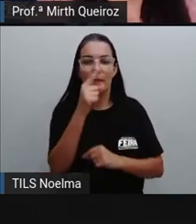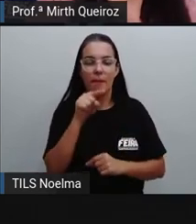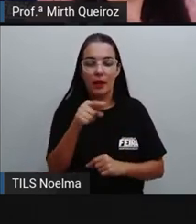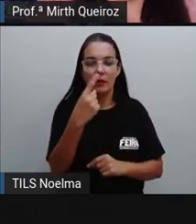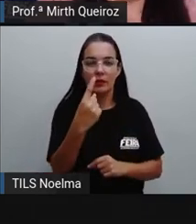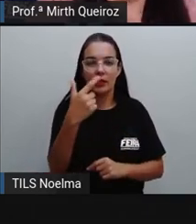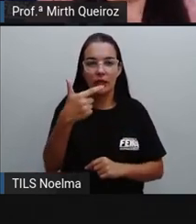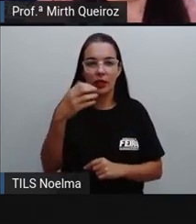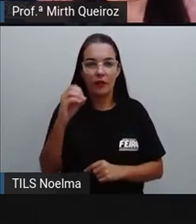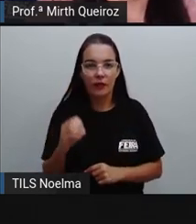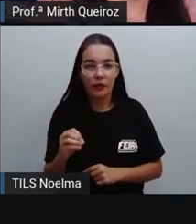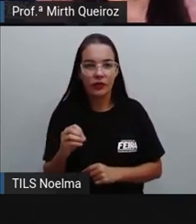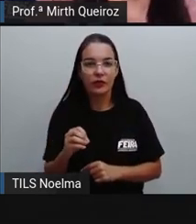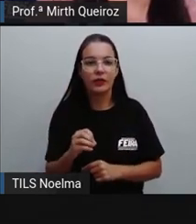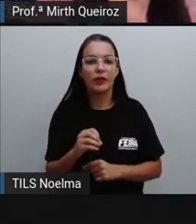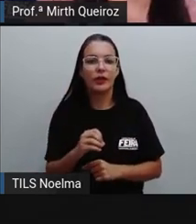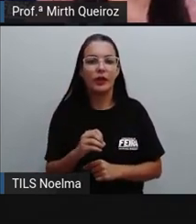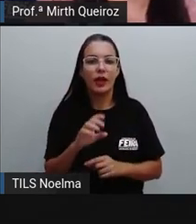.120.